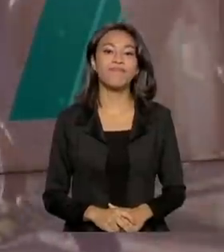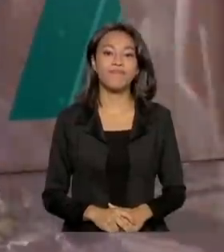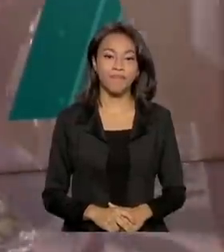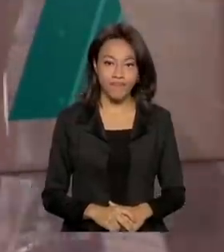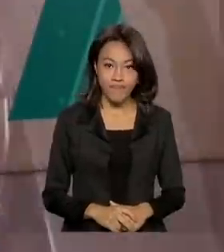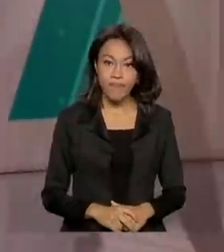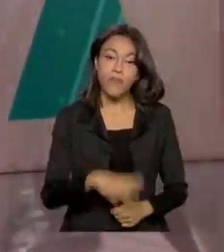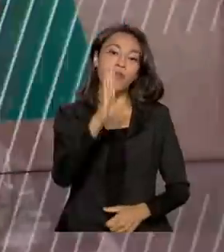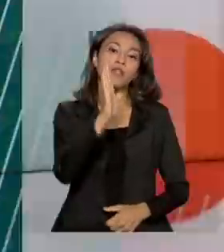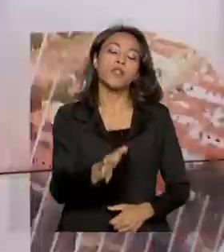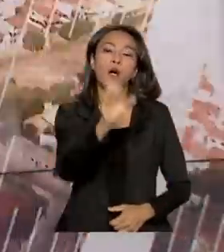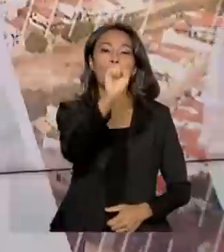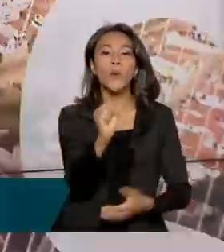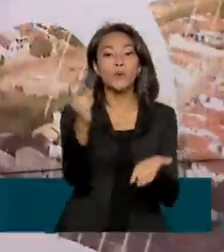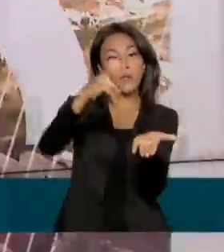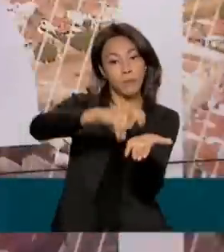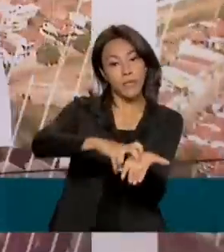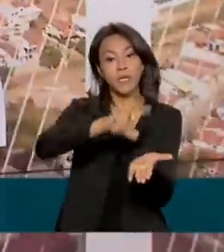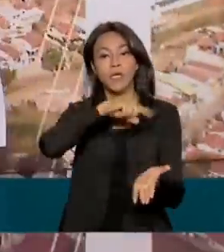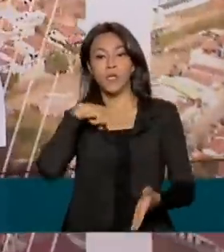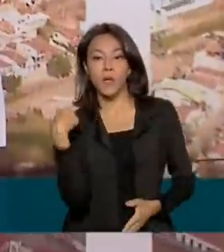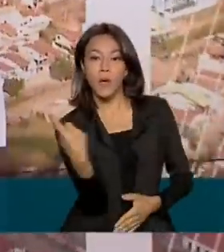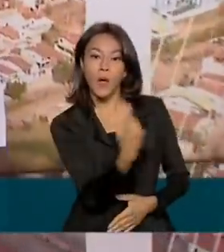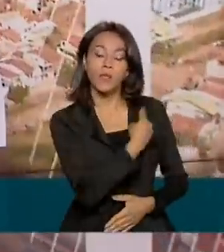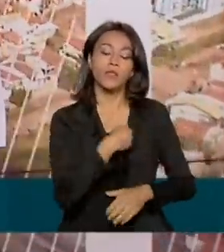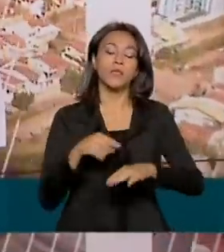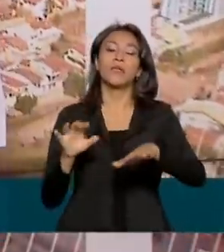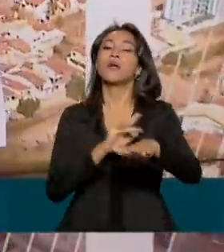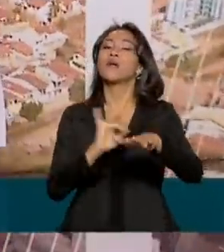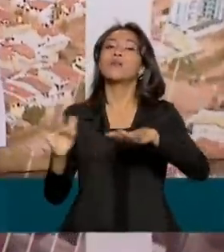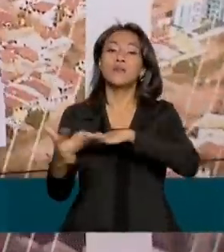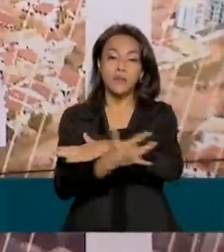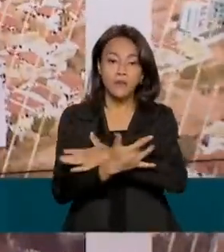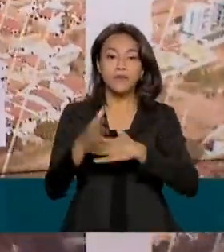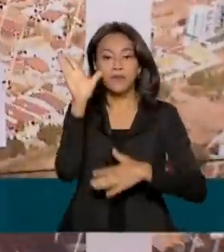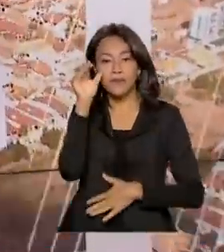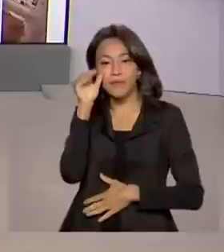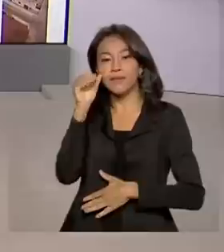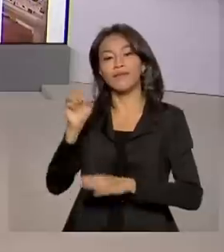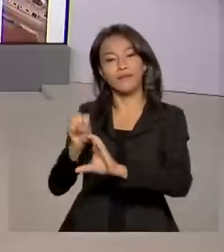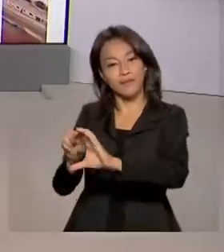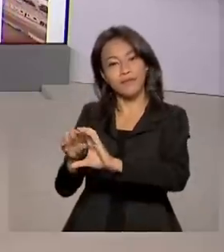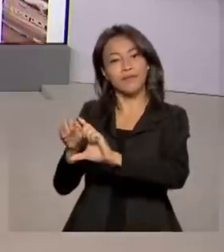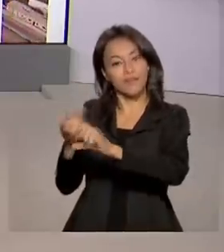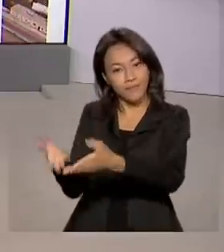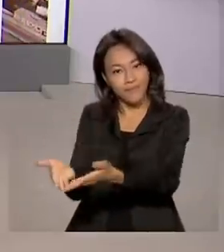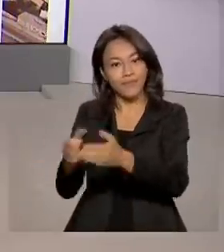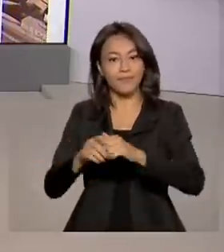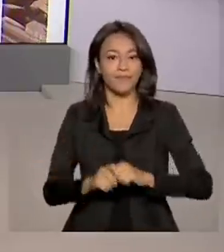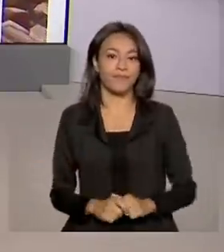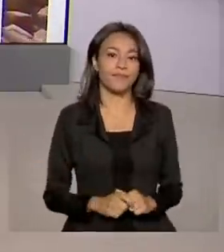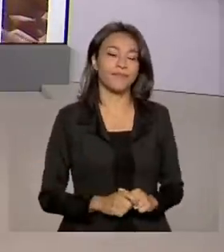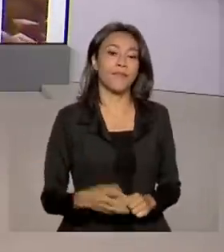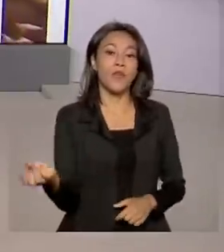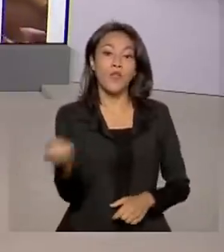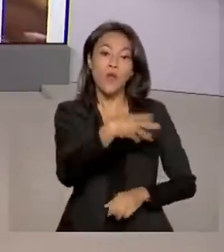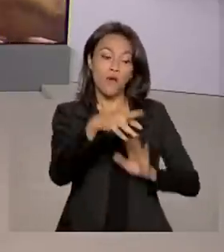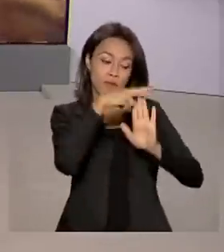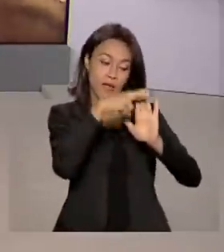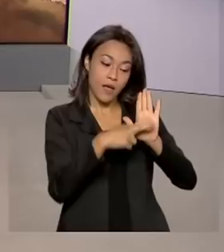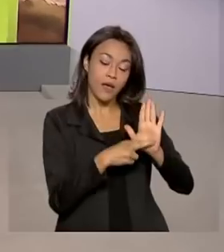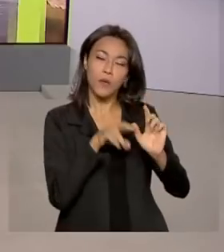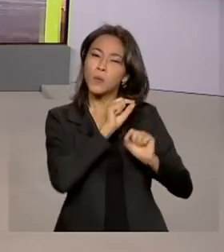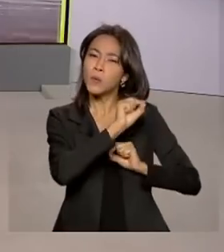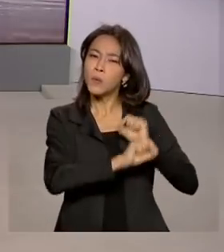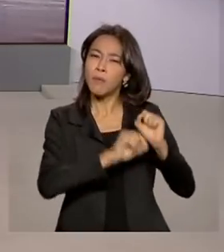São 8 horas da manhã, estamos ao vivo também pelas redes sociais. Novas regras para a prevenção